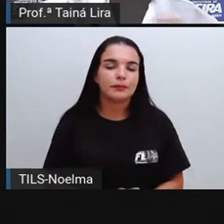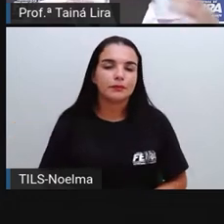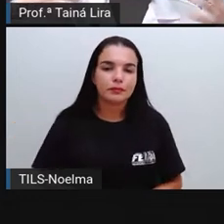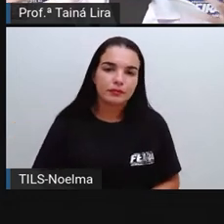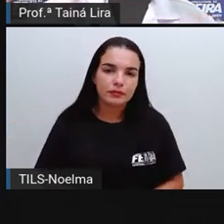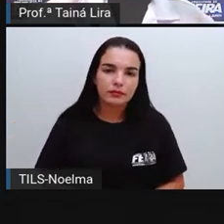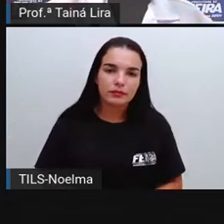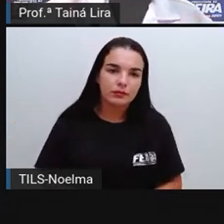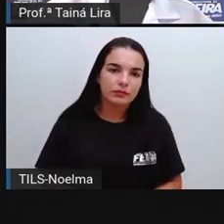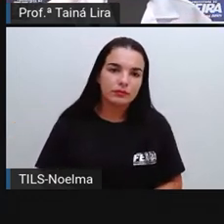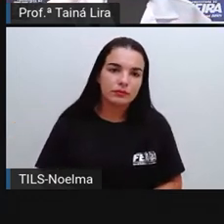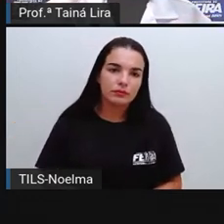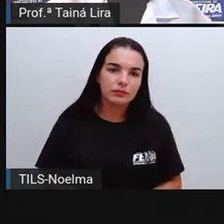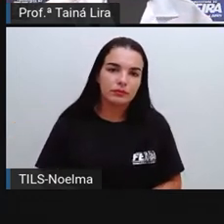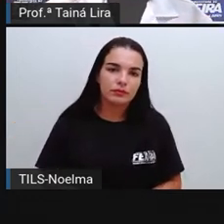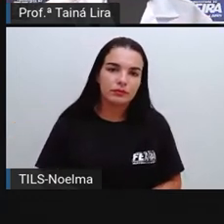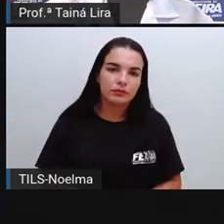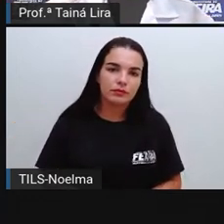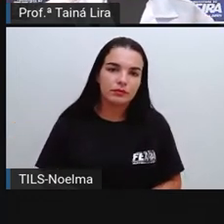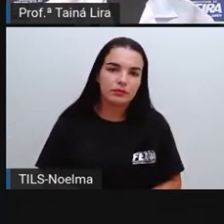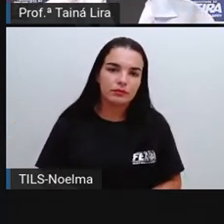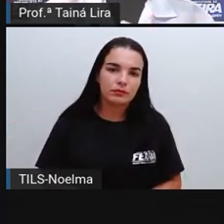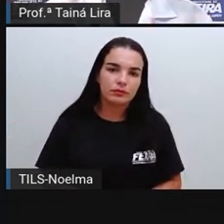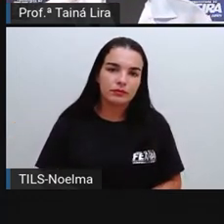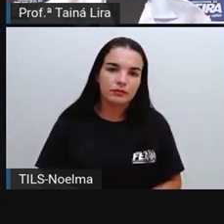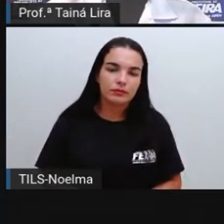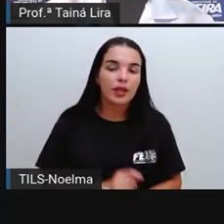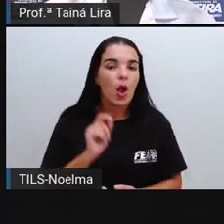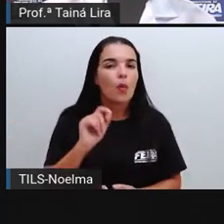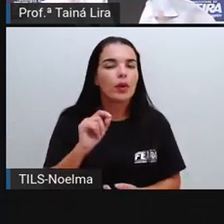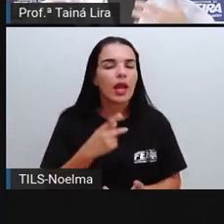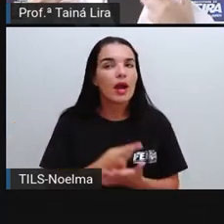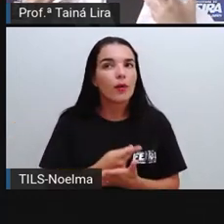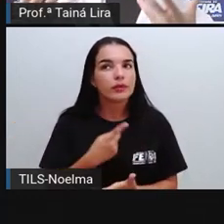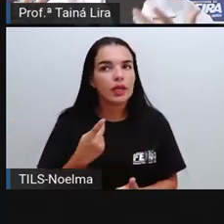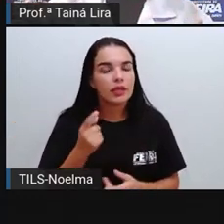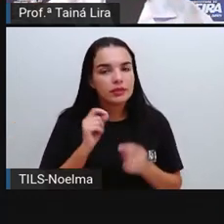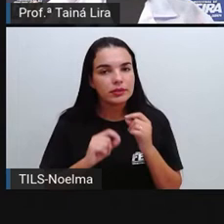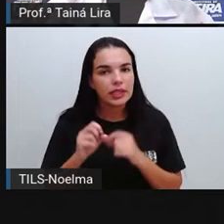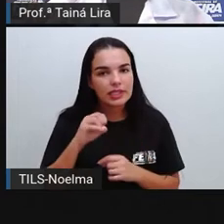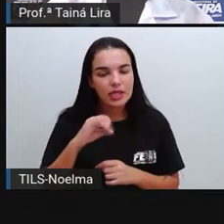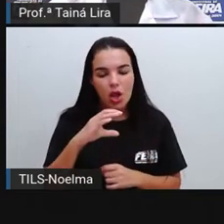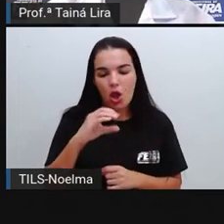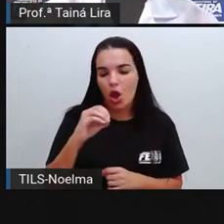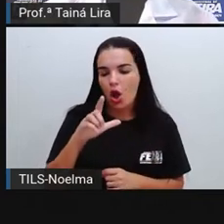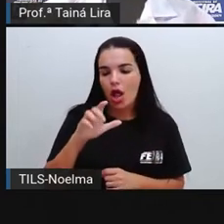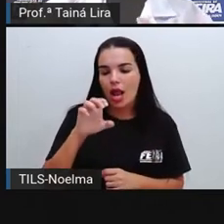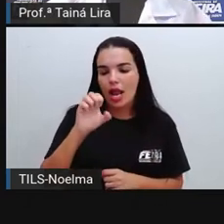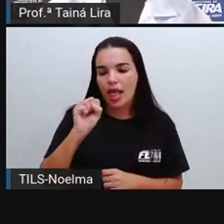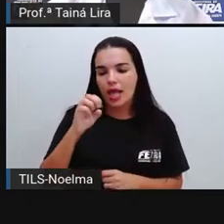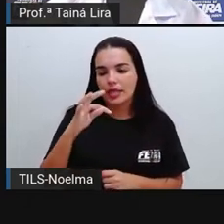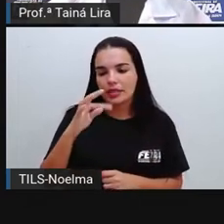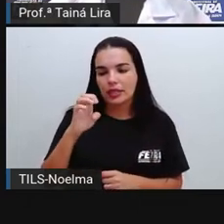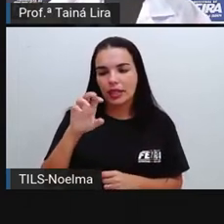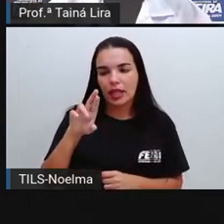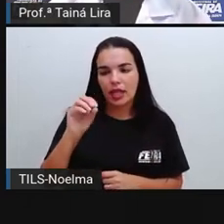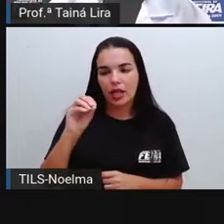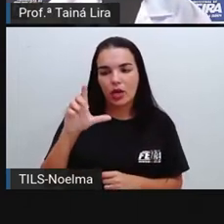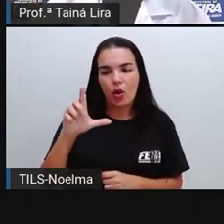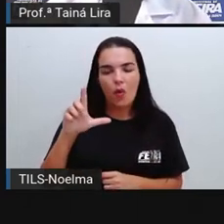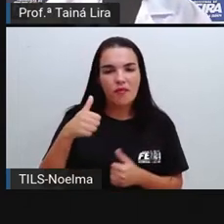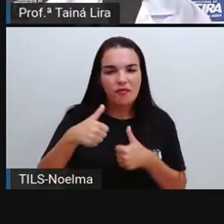colesterol fique elevado? é a ingestão, né, muito grande, desordenada de